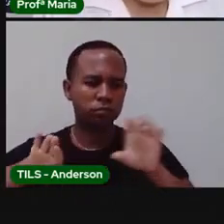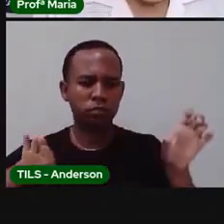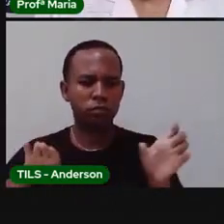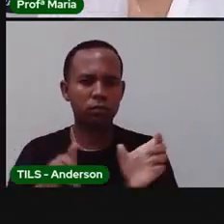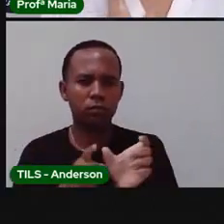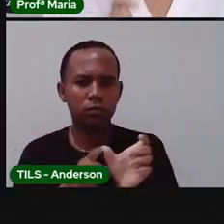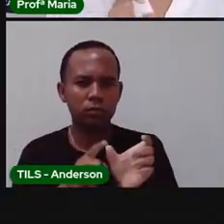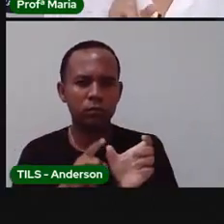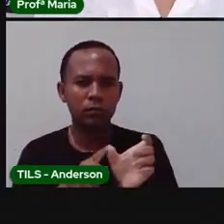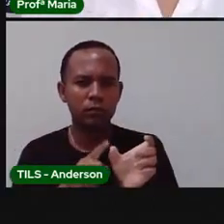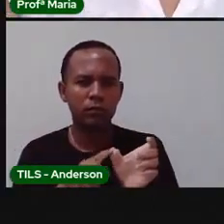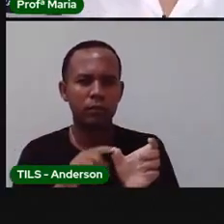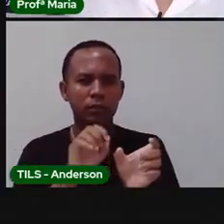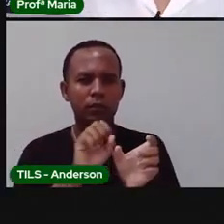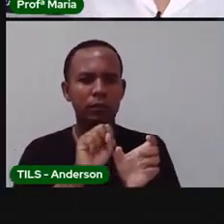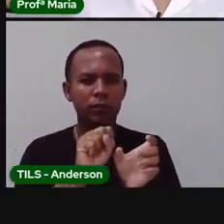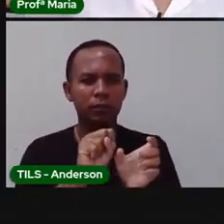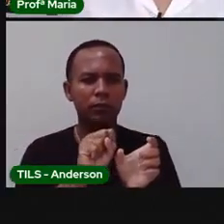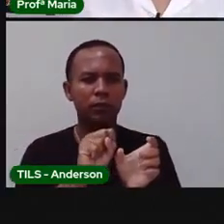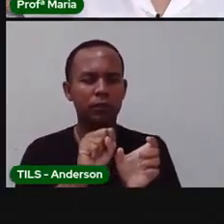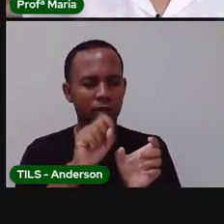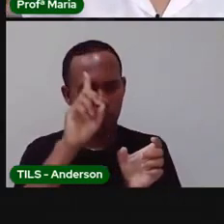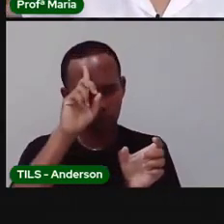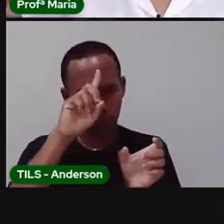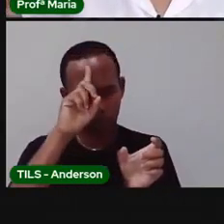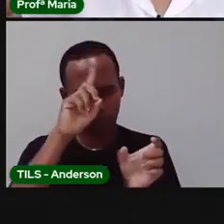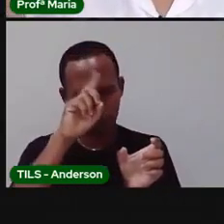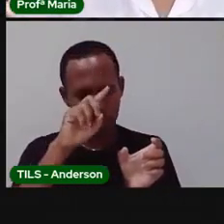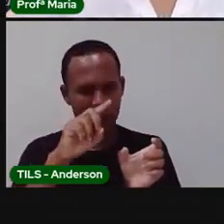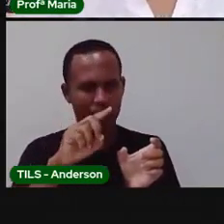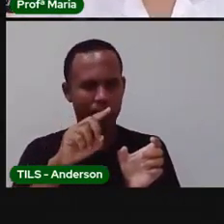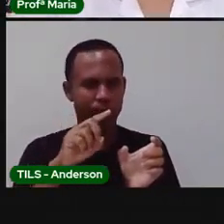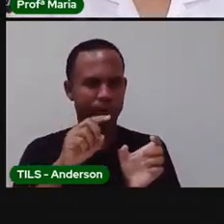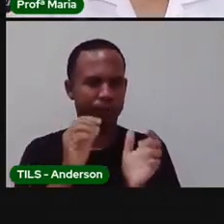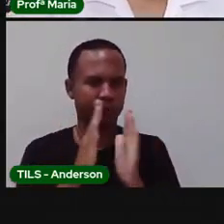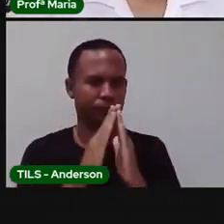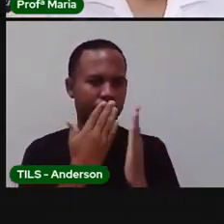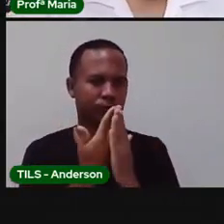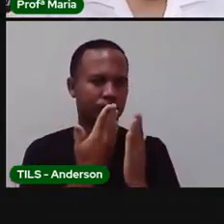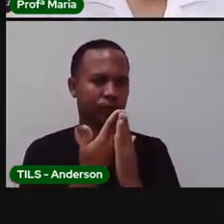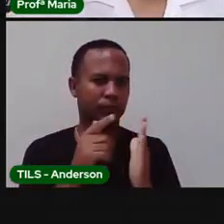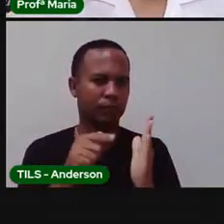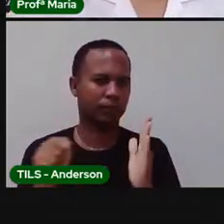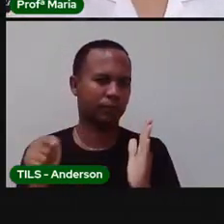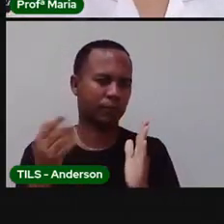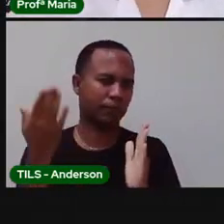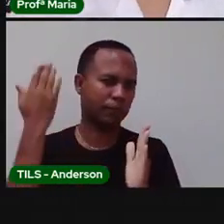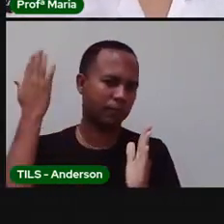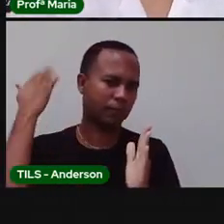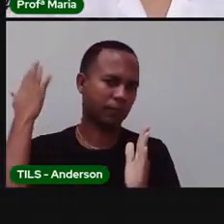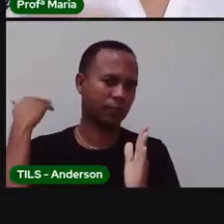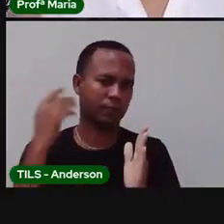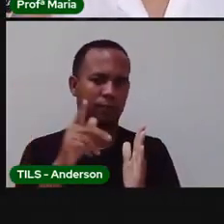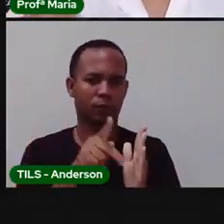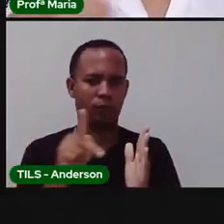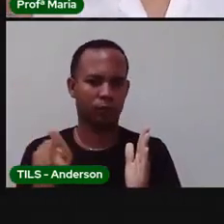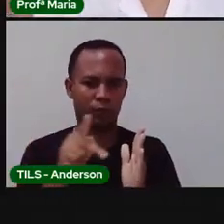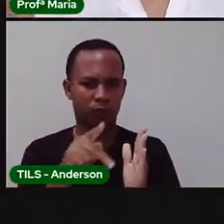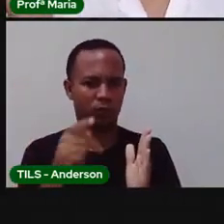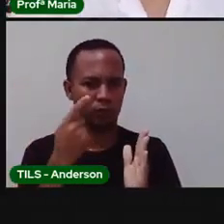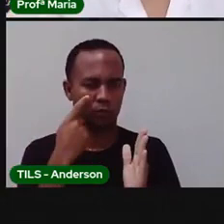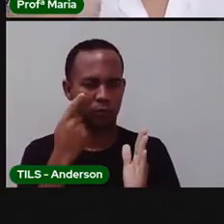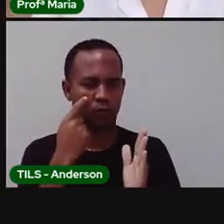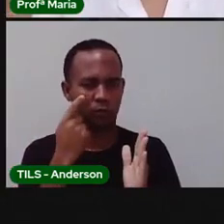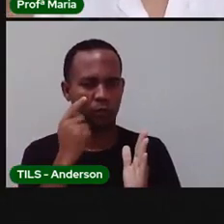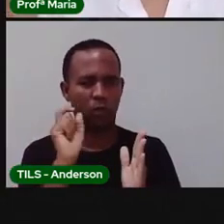sílaba. Lembra de uma aula lá da semana passada, que a gente falou sobre acentuação, e que a Pró falou, olha, a gente vai